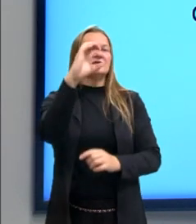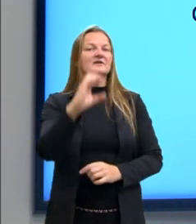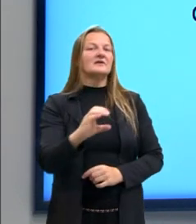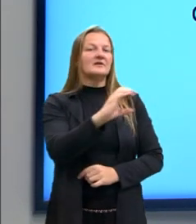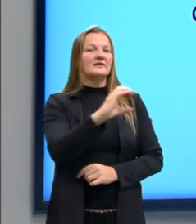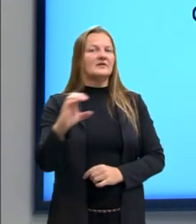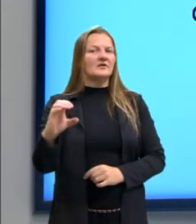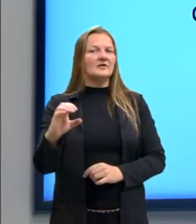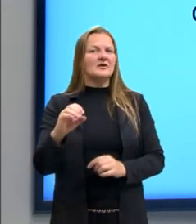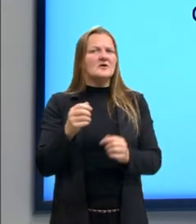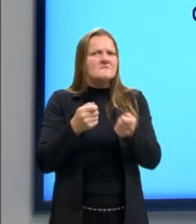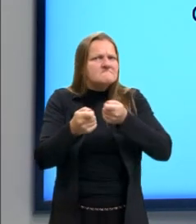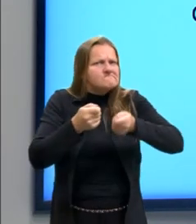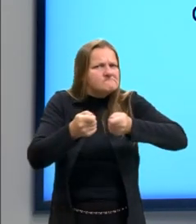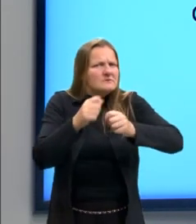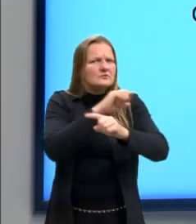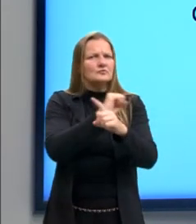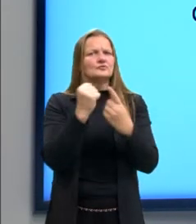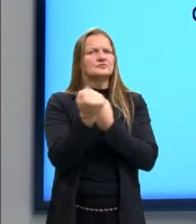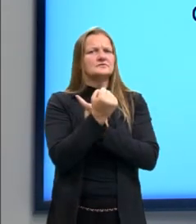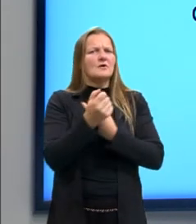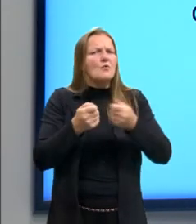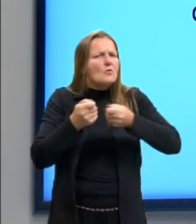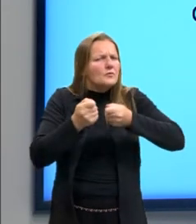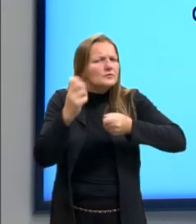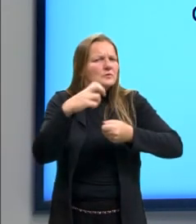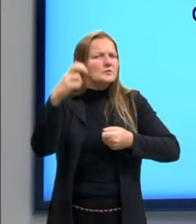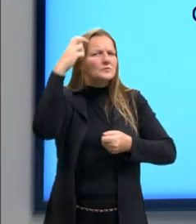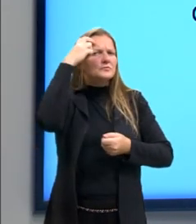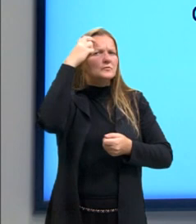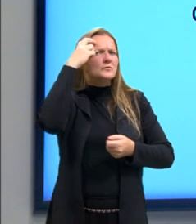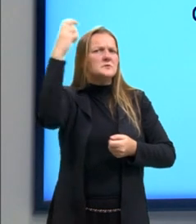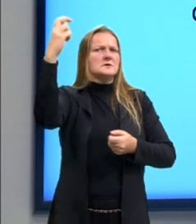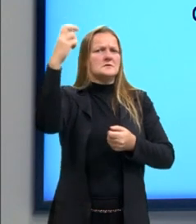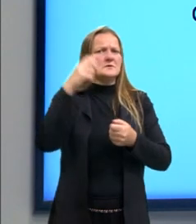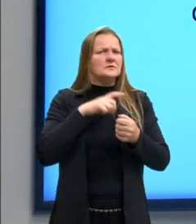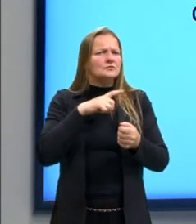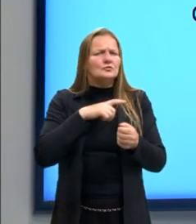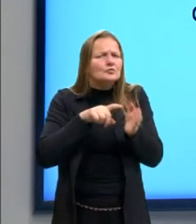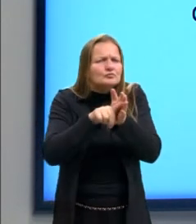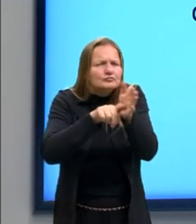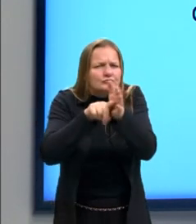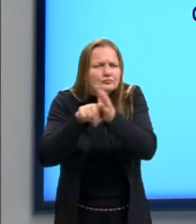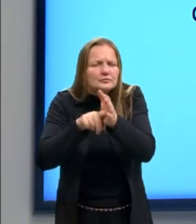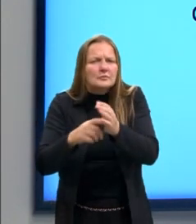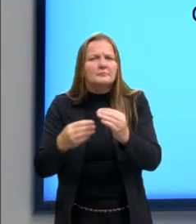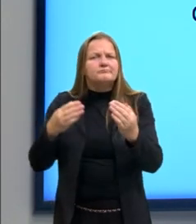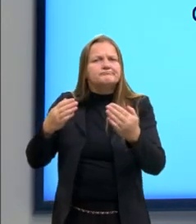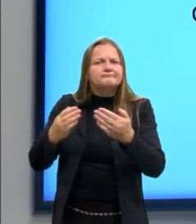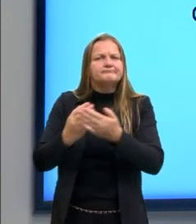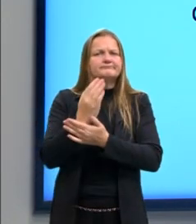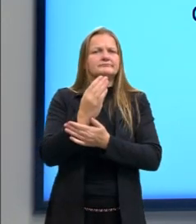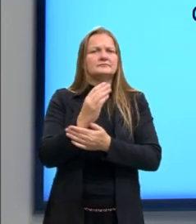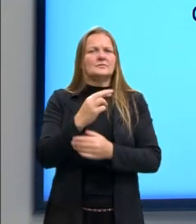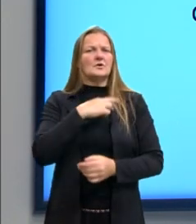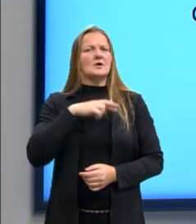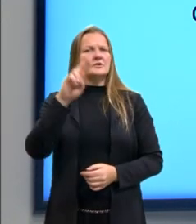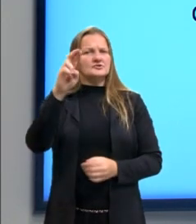social e intelectual muito grande. Todos os questionamentos passavam pelas questões